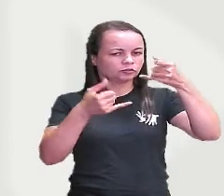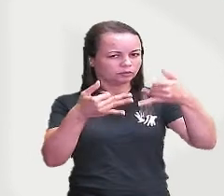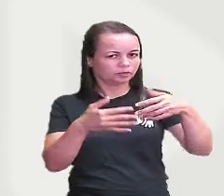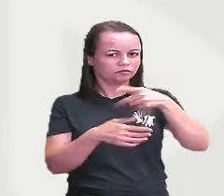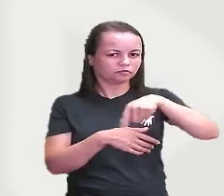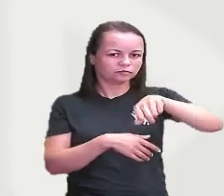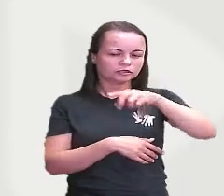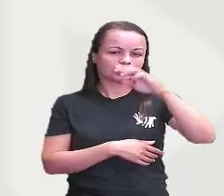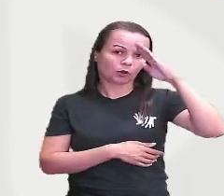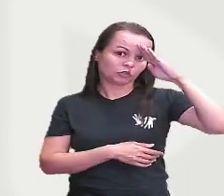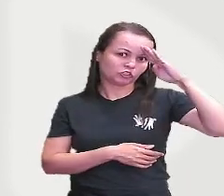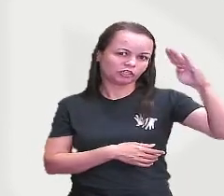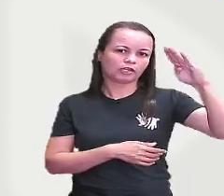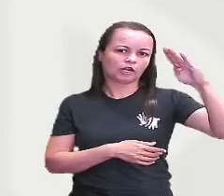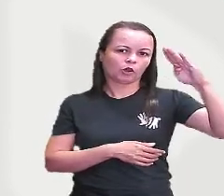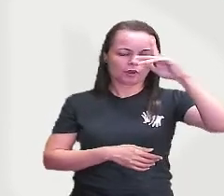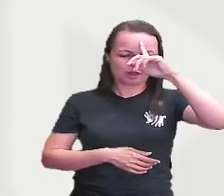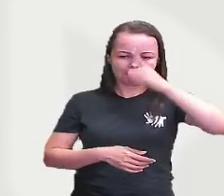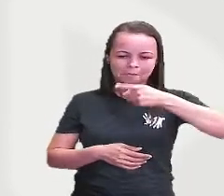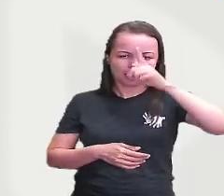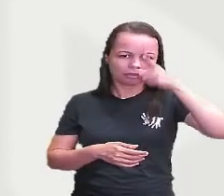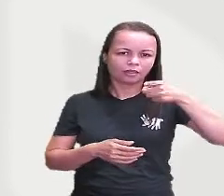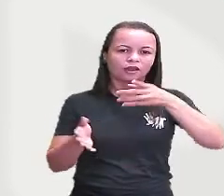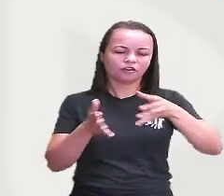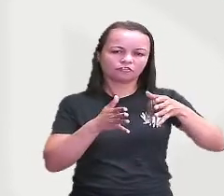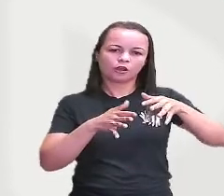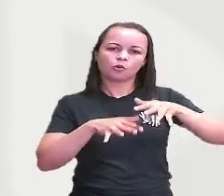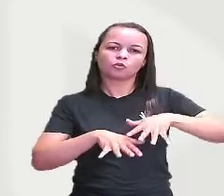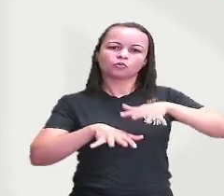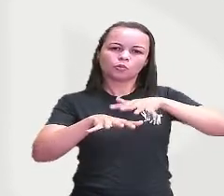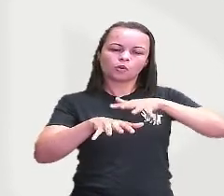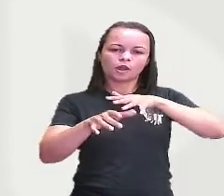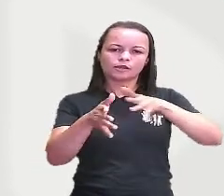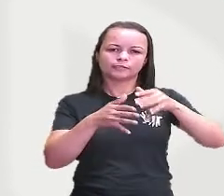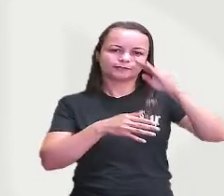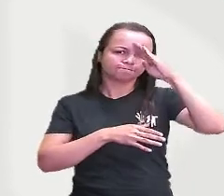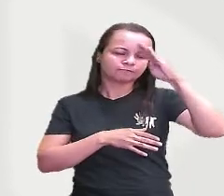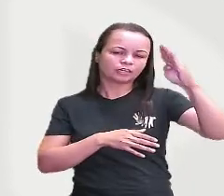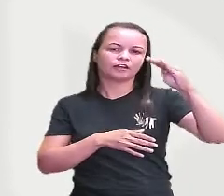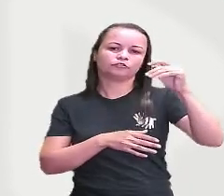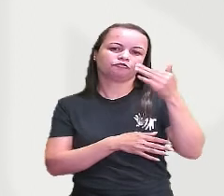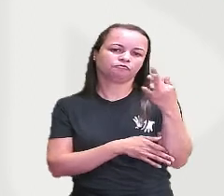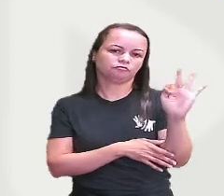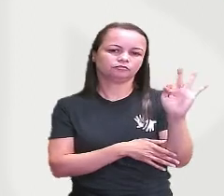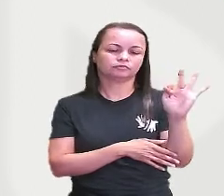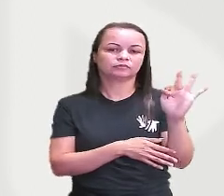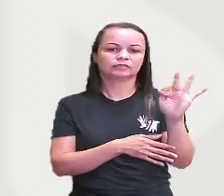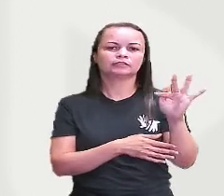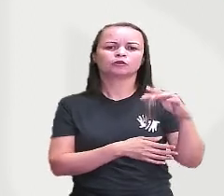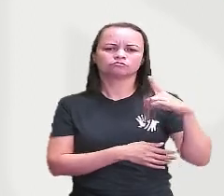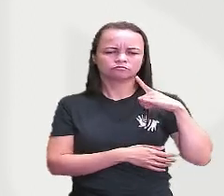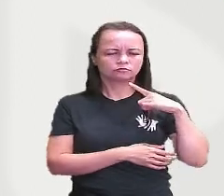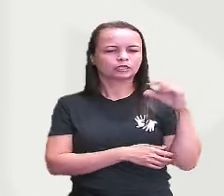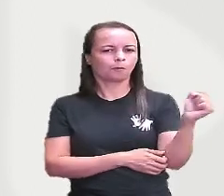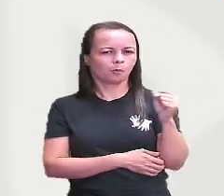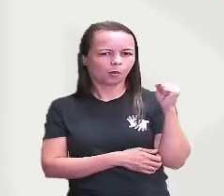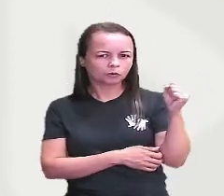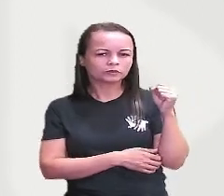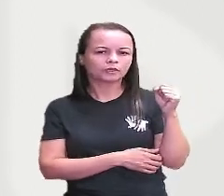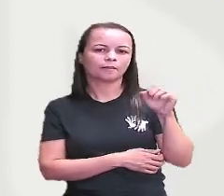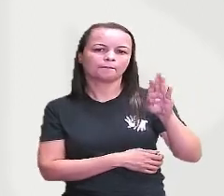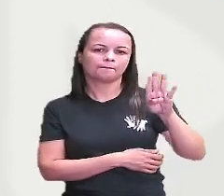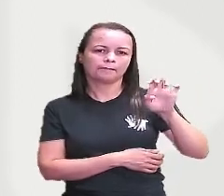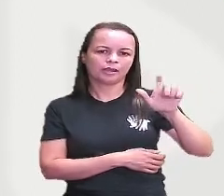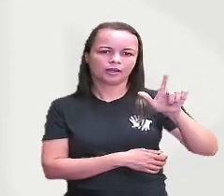ele comandava o o o exército francês então ele tinha o poder bélico